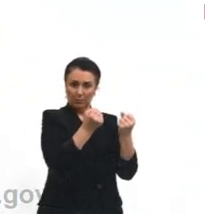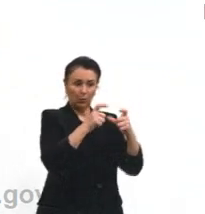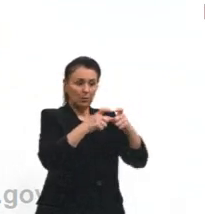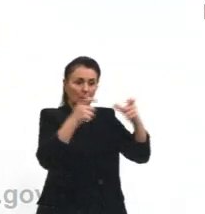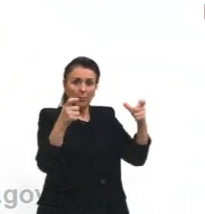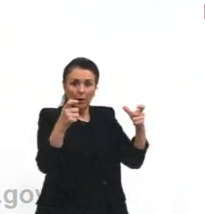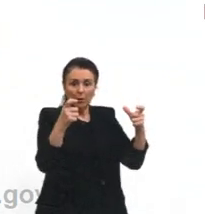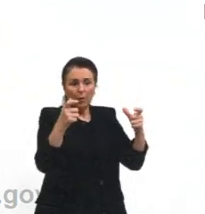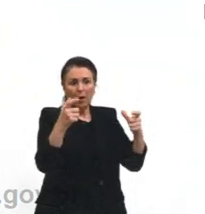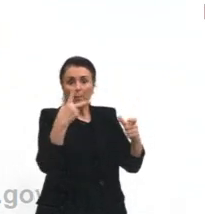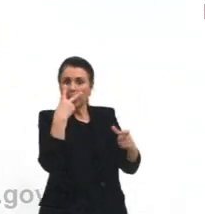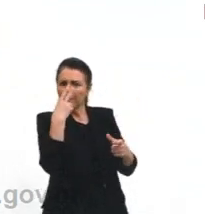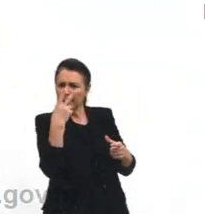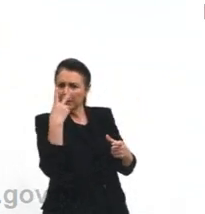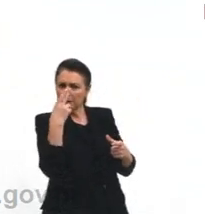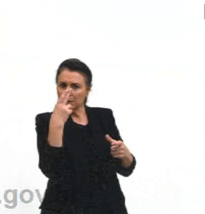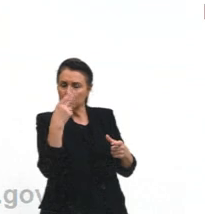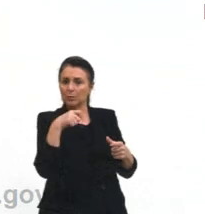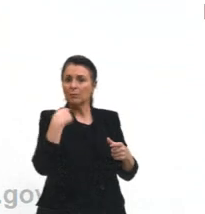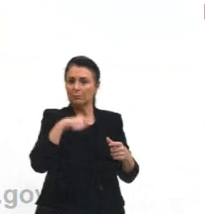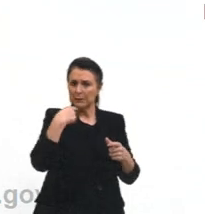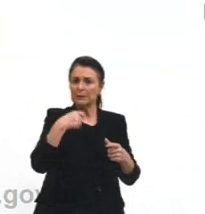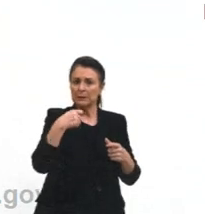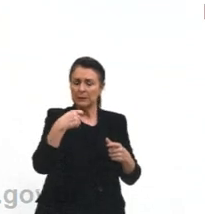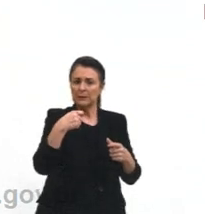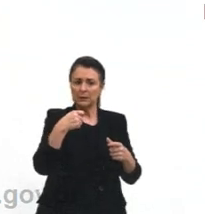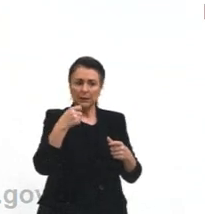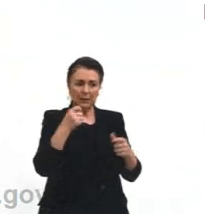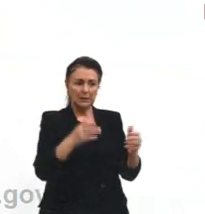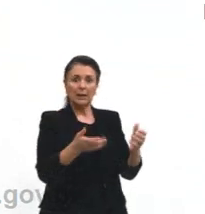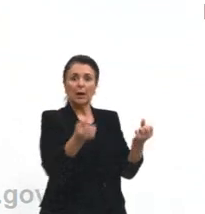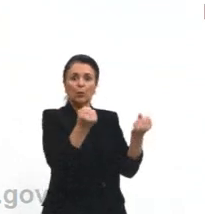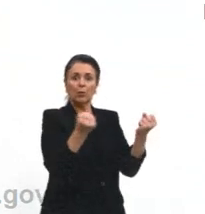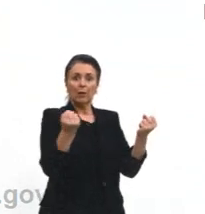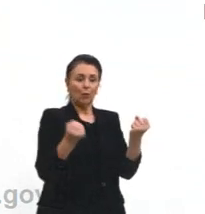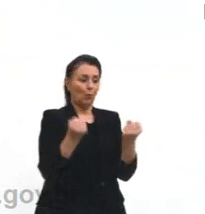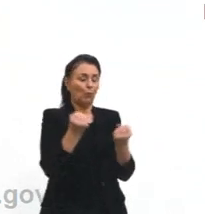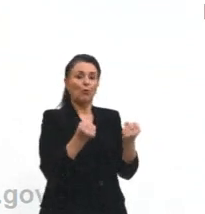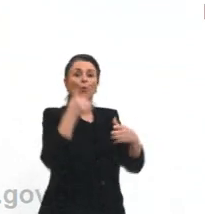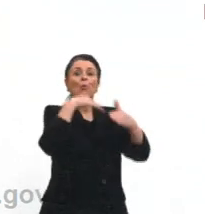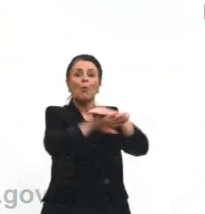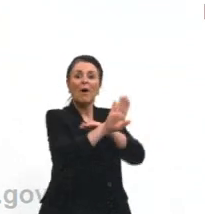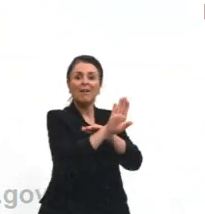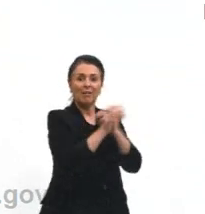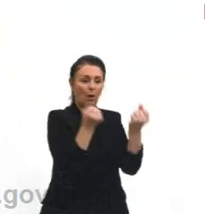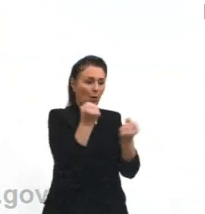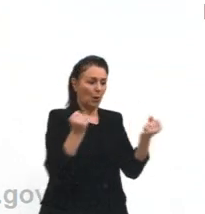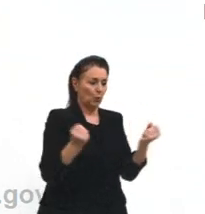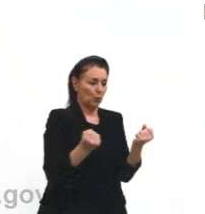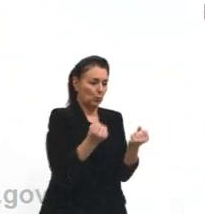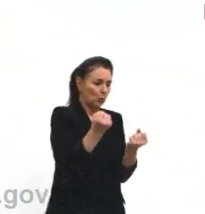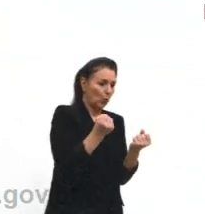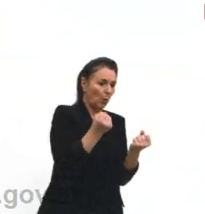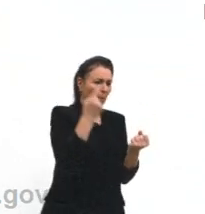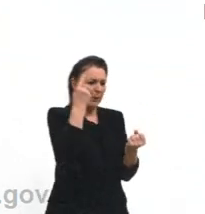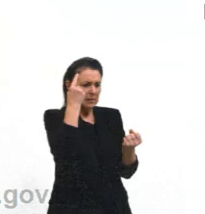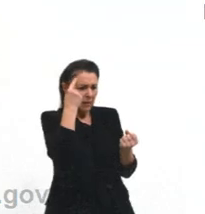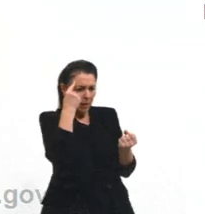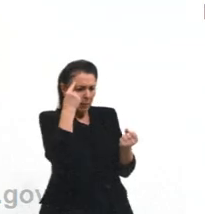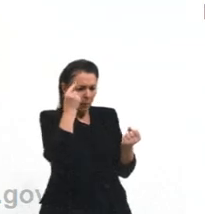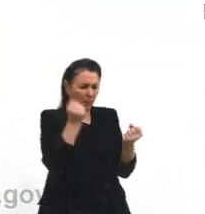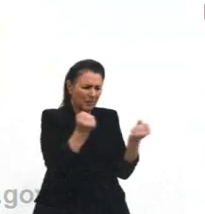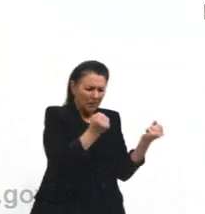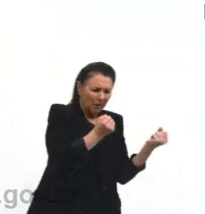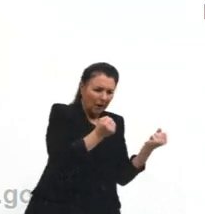Então, eu preciso, dessa vez, considerar o tamanho da garagem, o tamanho do carro para mim fazer os cálculos. Certo?